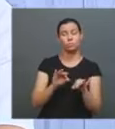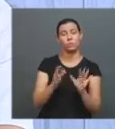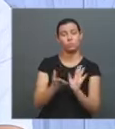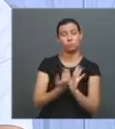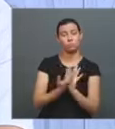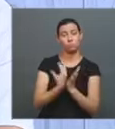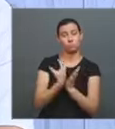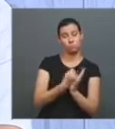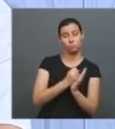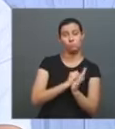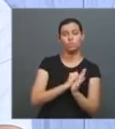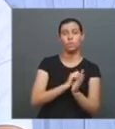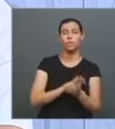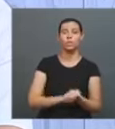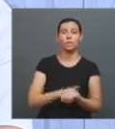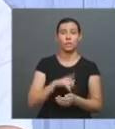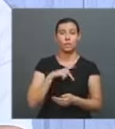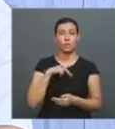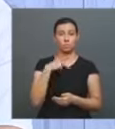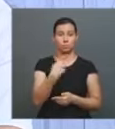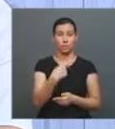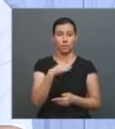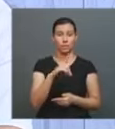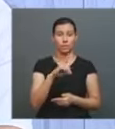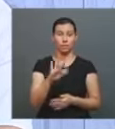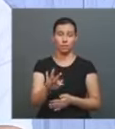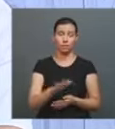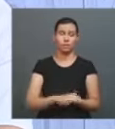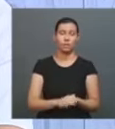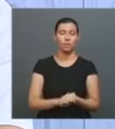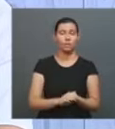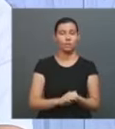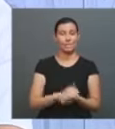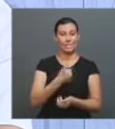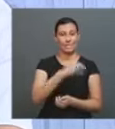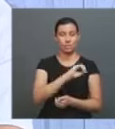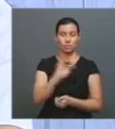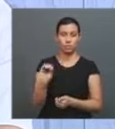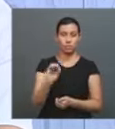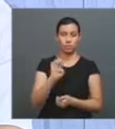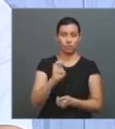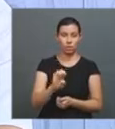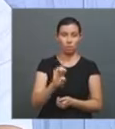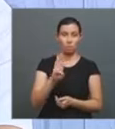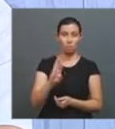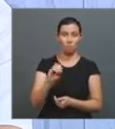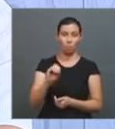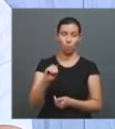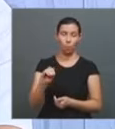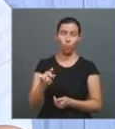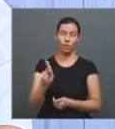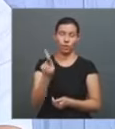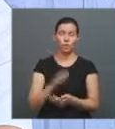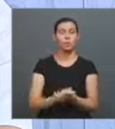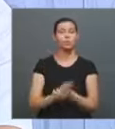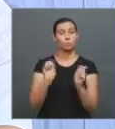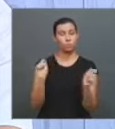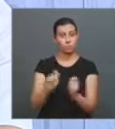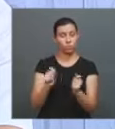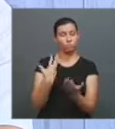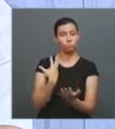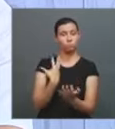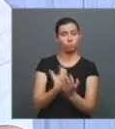ainda no formato PDF, não está 100% no formato e-book, mas está lá disponível para ser baixado. Nós já